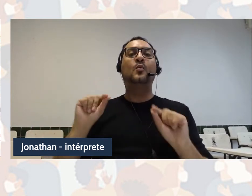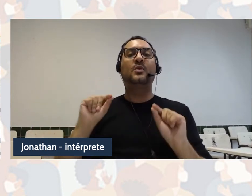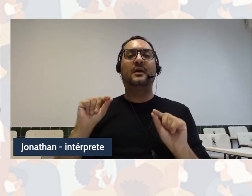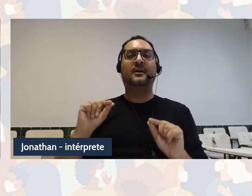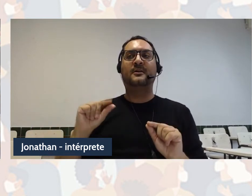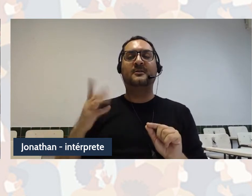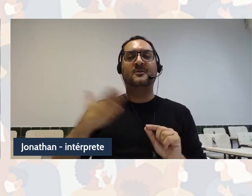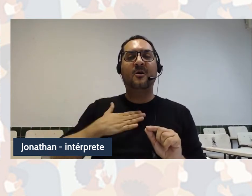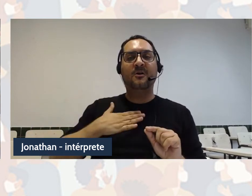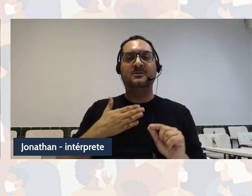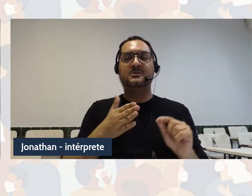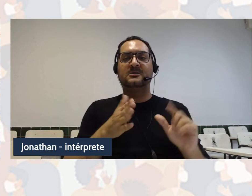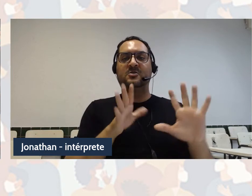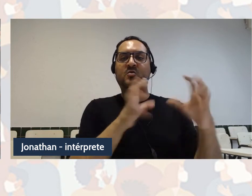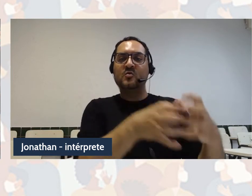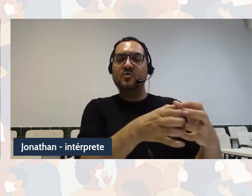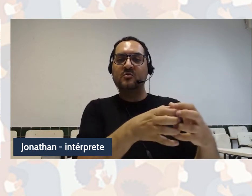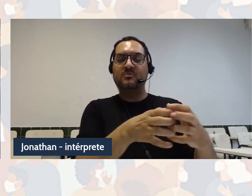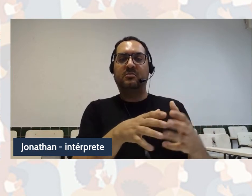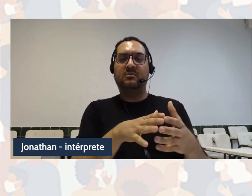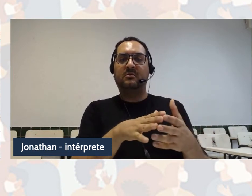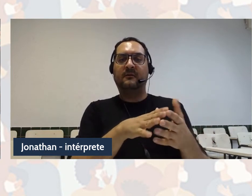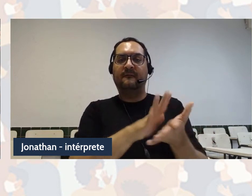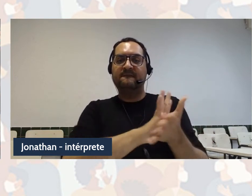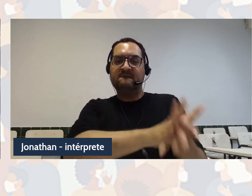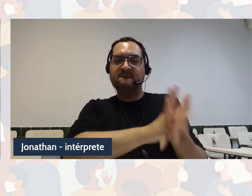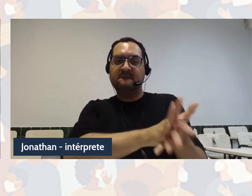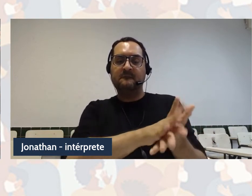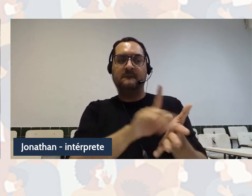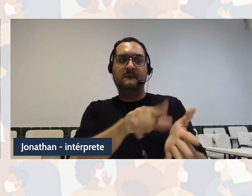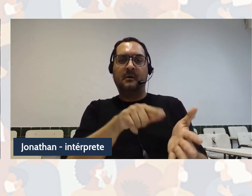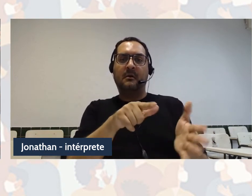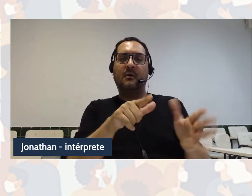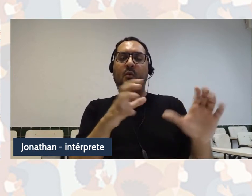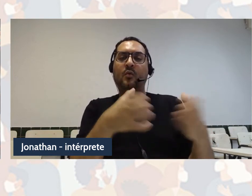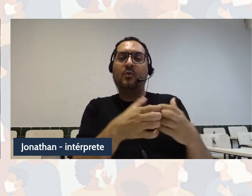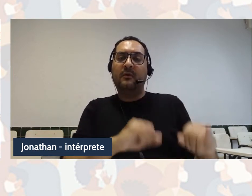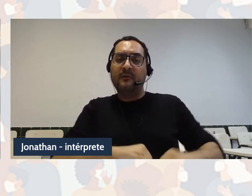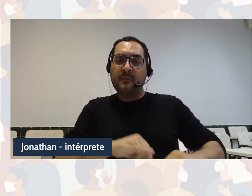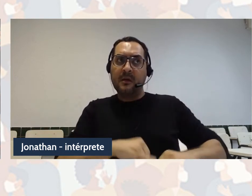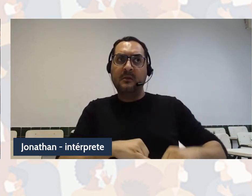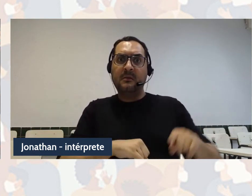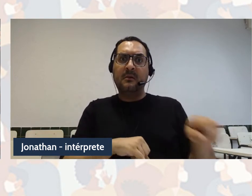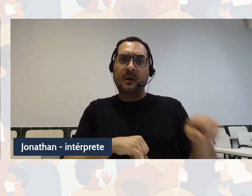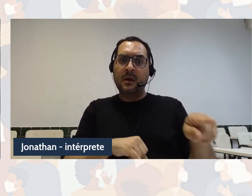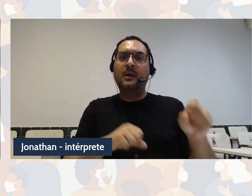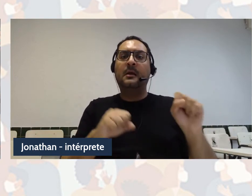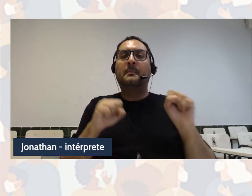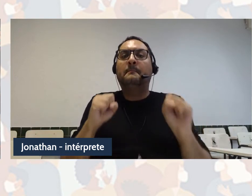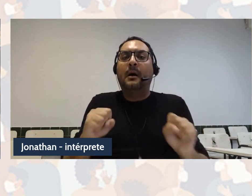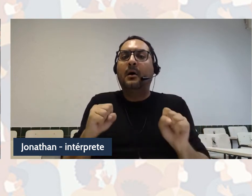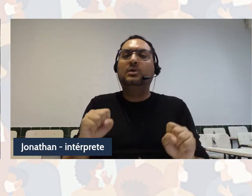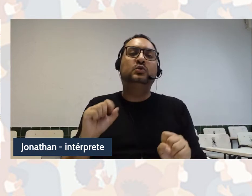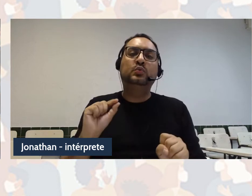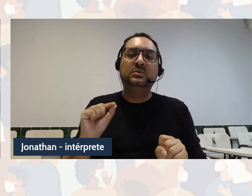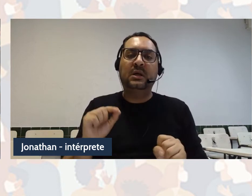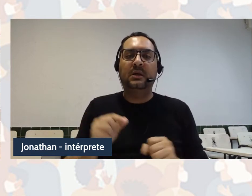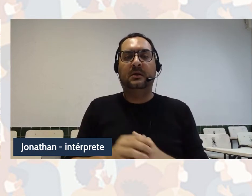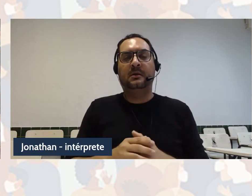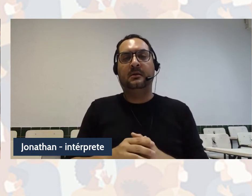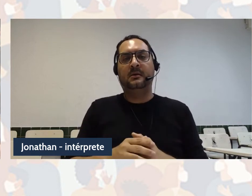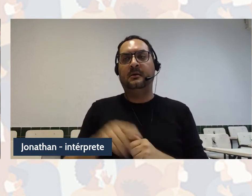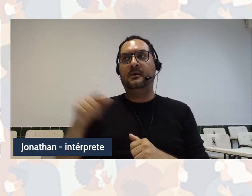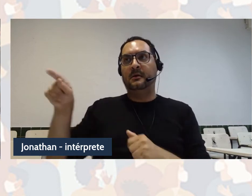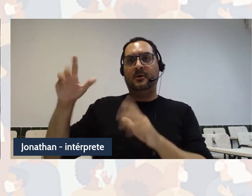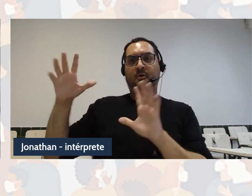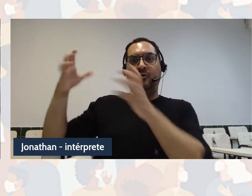situado do lado do oprimido, da diferença colonial, como ele diz, pense sistematicamente com os que estão situados nas